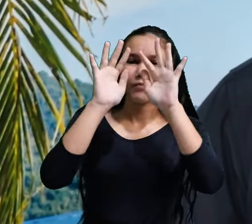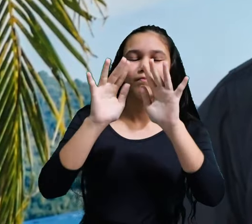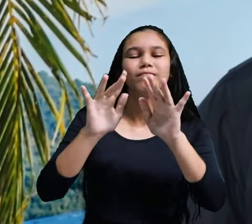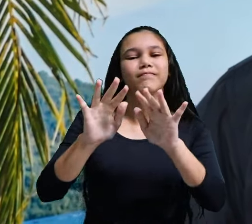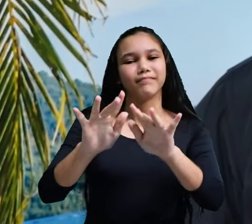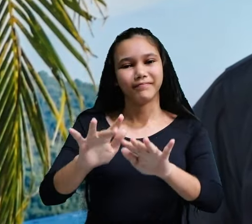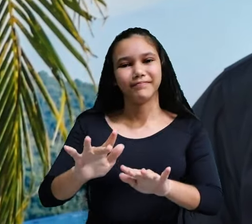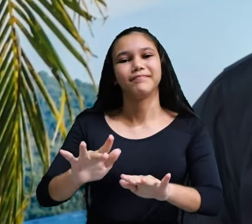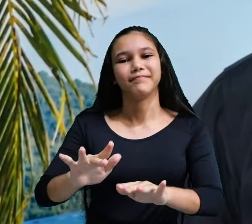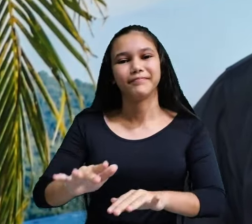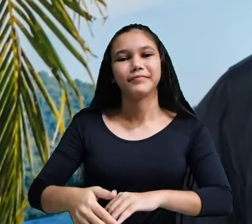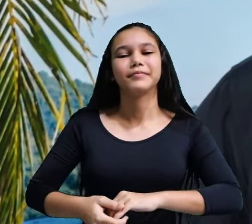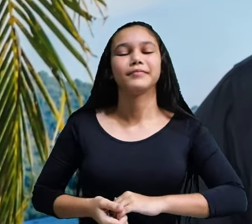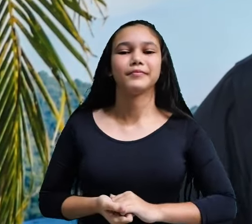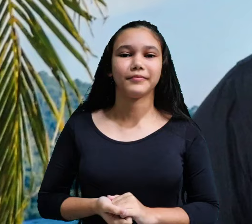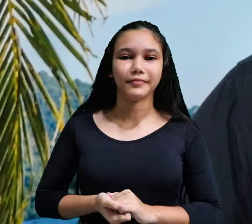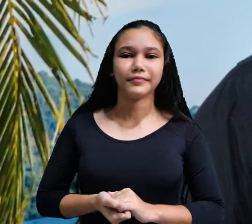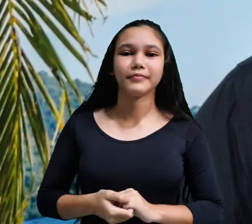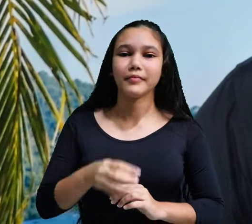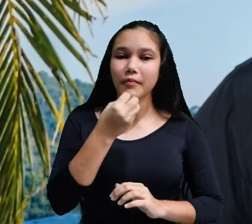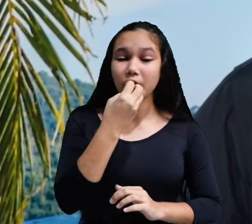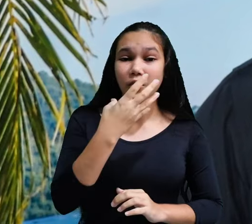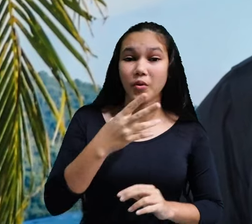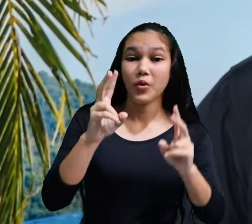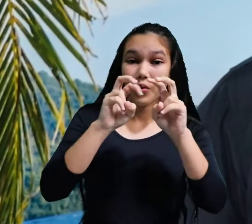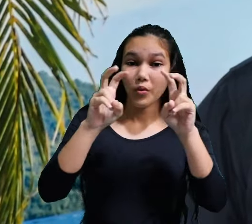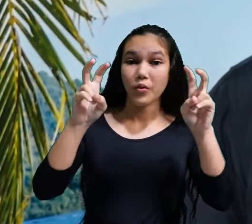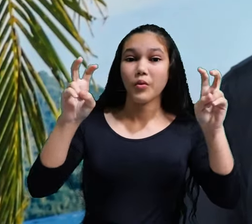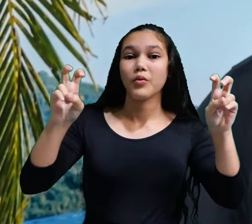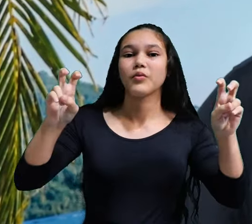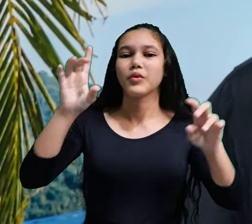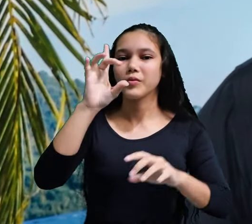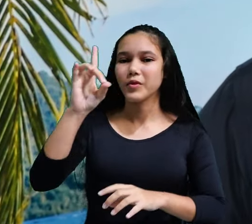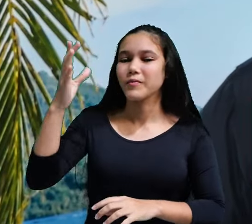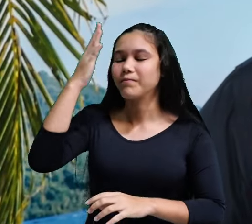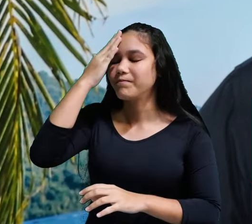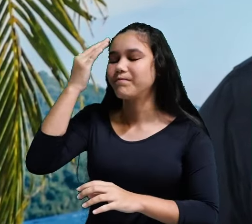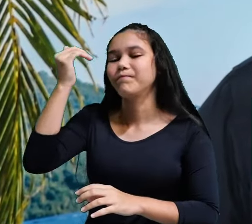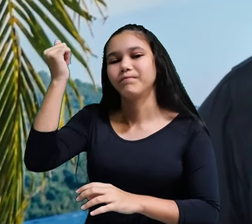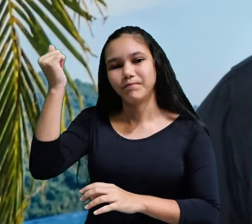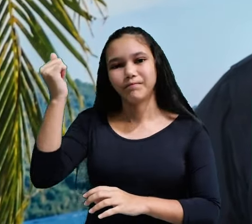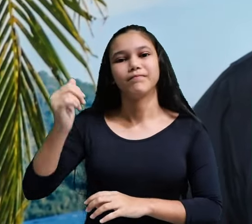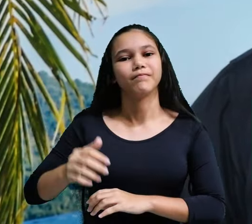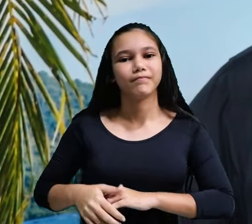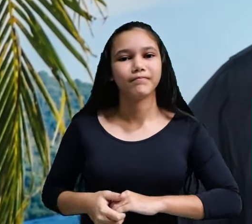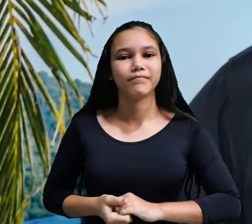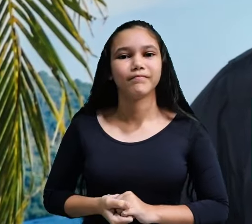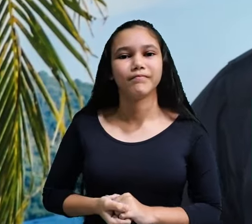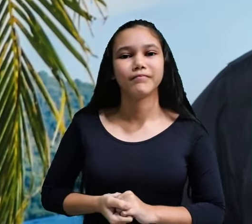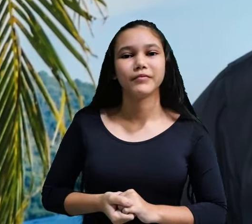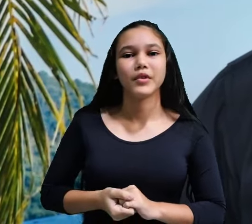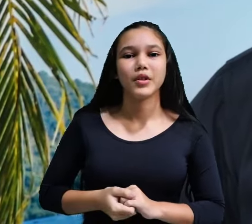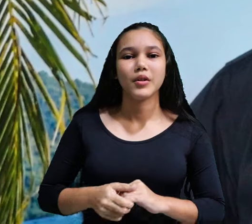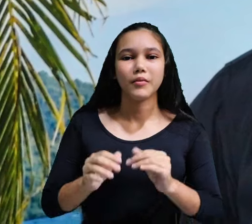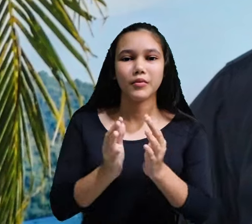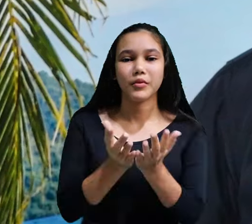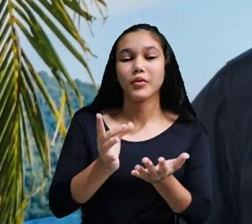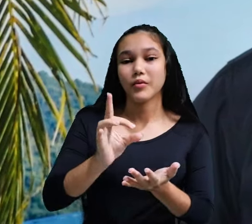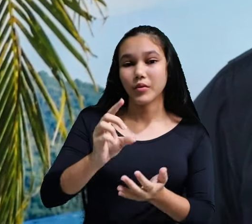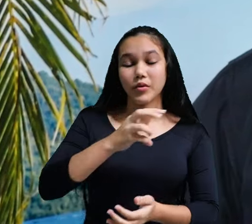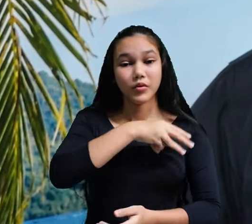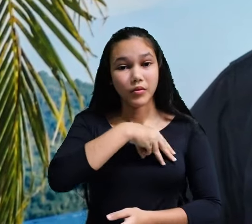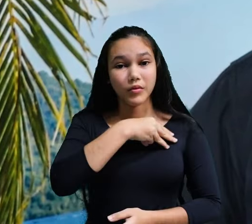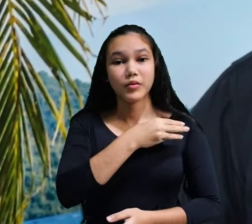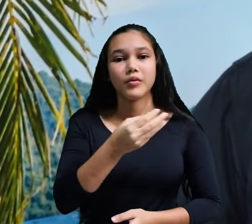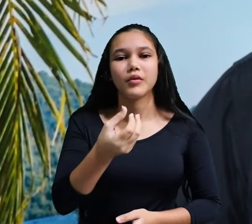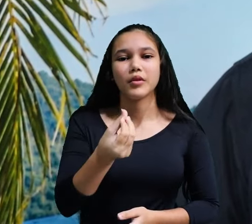sendo grandemente edificado. Bom, o tema de hoje é Deus já sabe. O texto está em Mateus